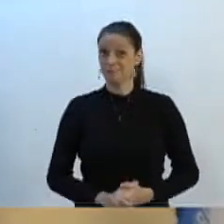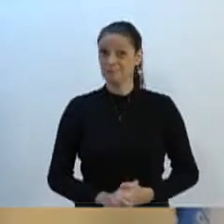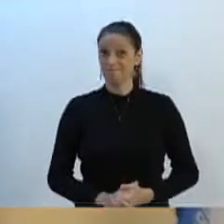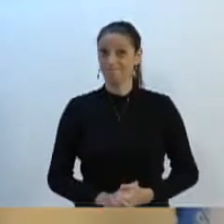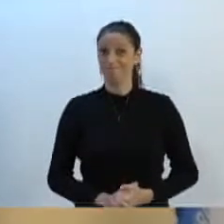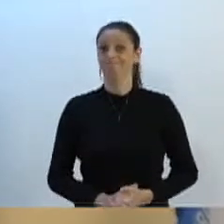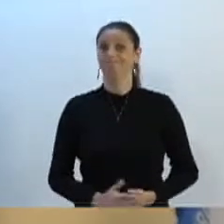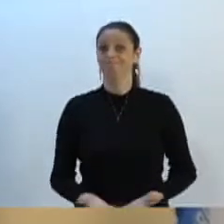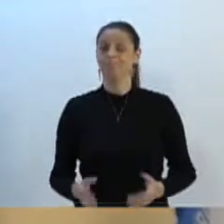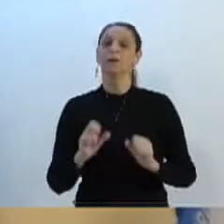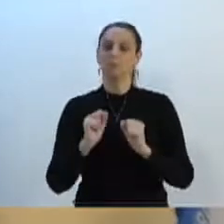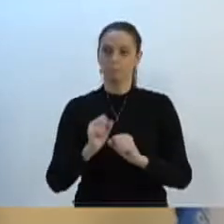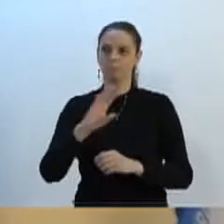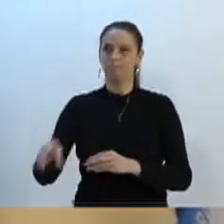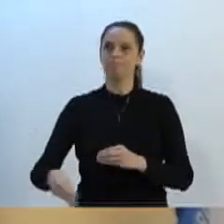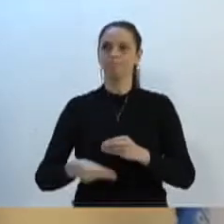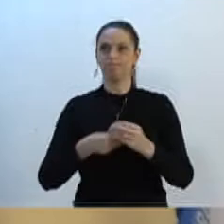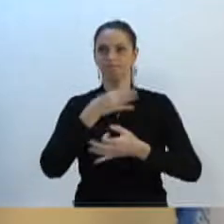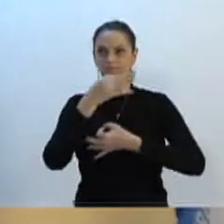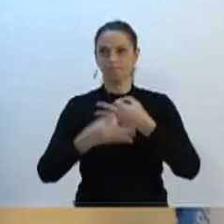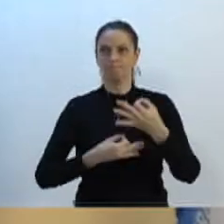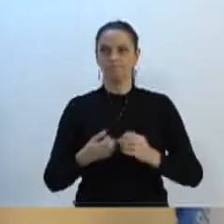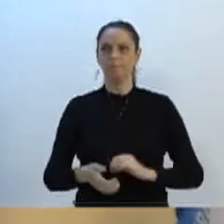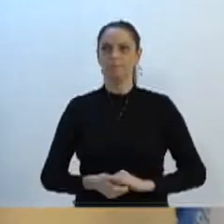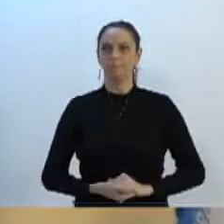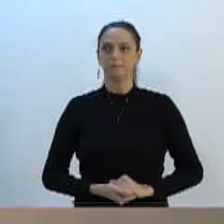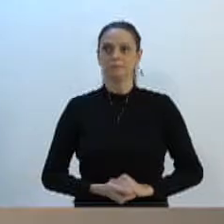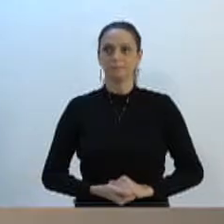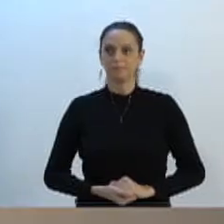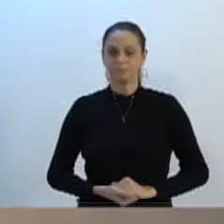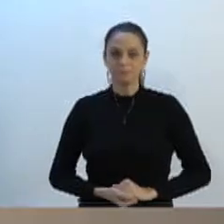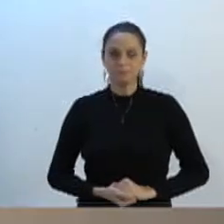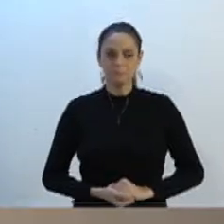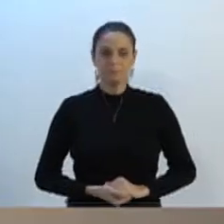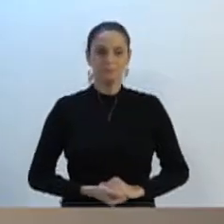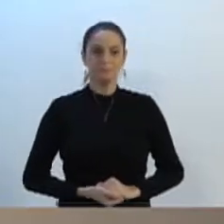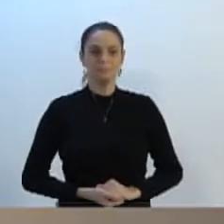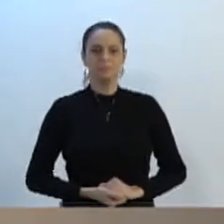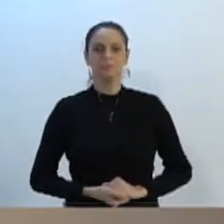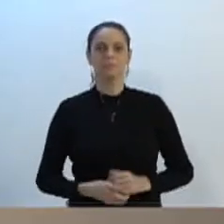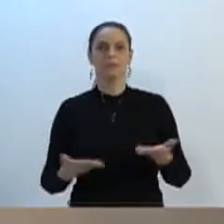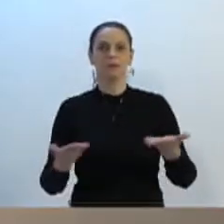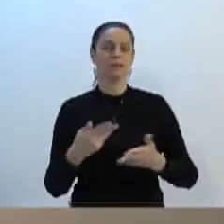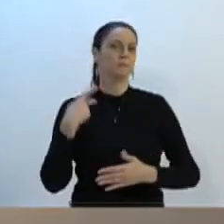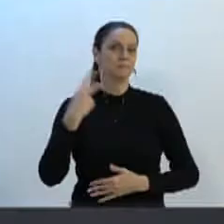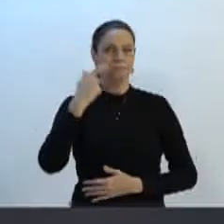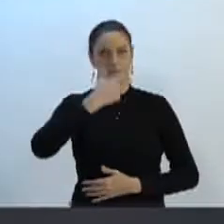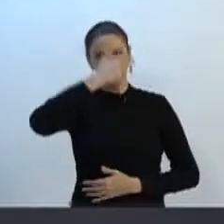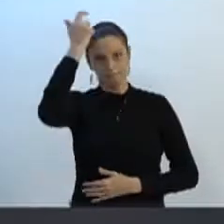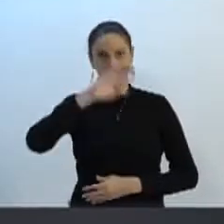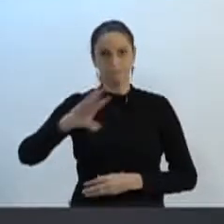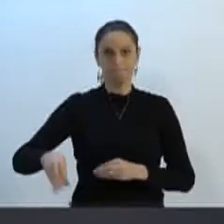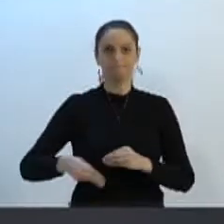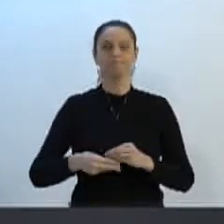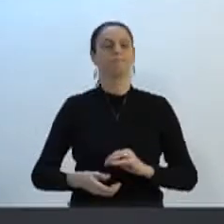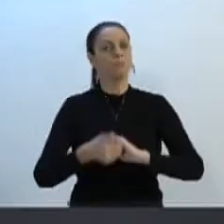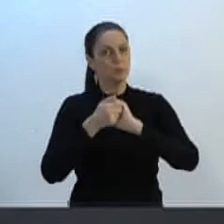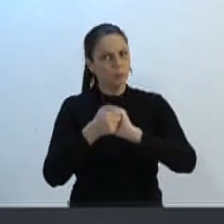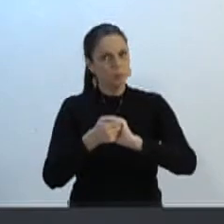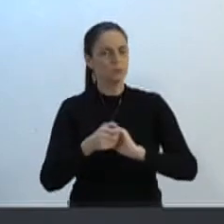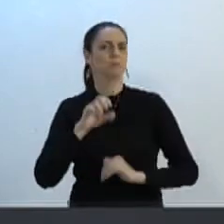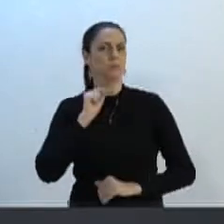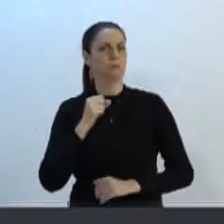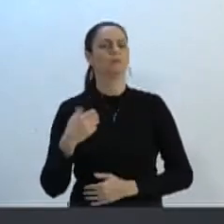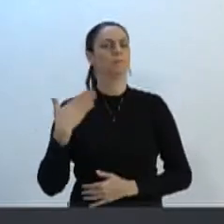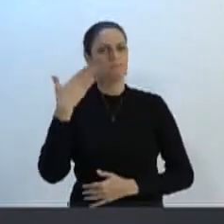Concedo a parte, a V. Exª, se assim for possível. Com autorização do orador, vereador Adriano Pereira. Doutor Silvio, quero cumprimentar pelo